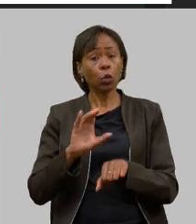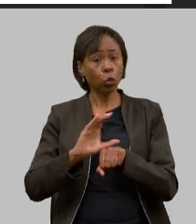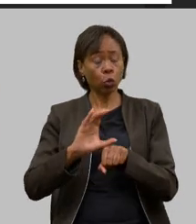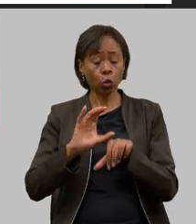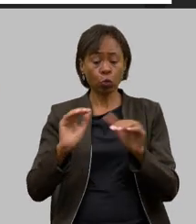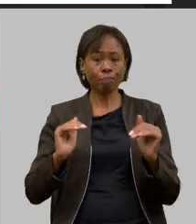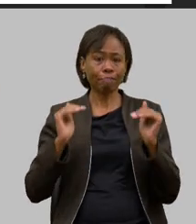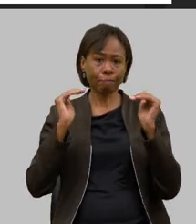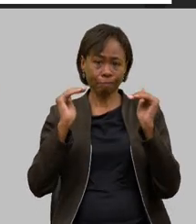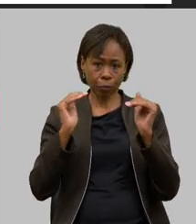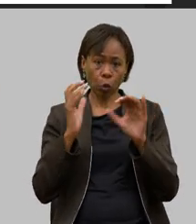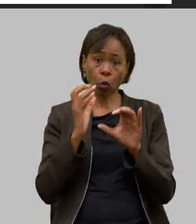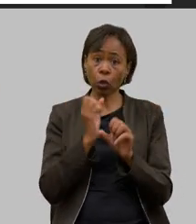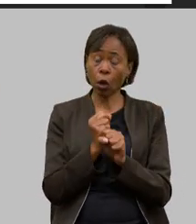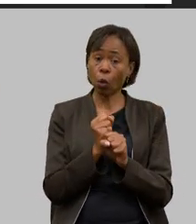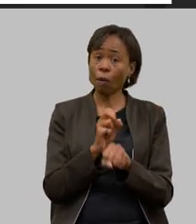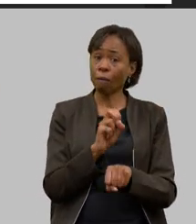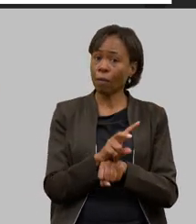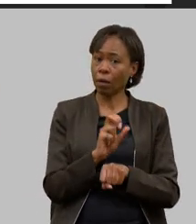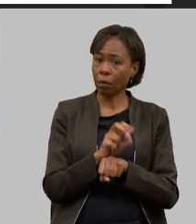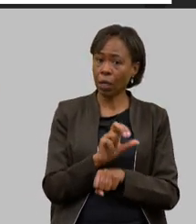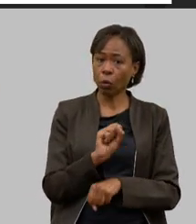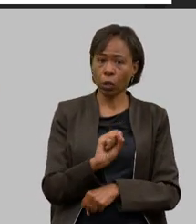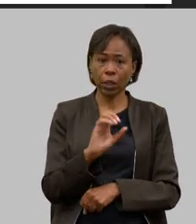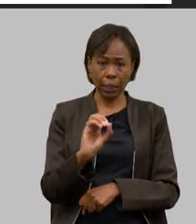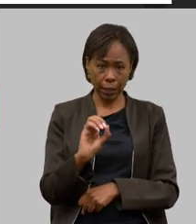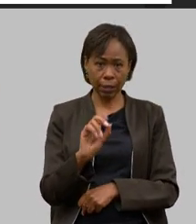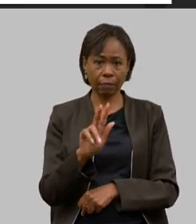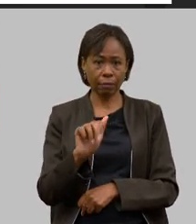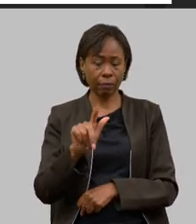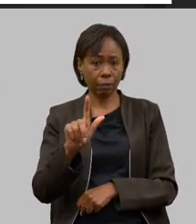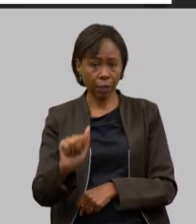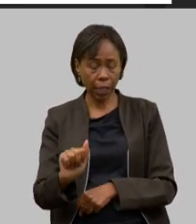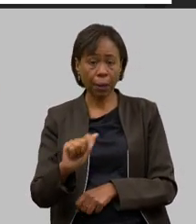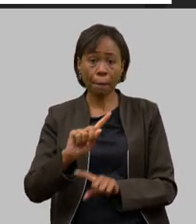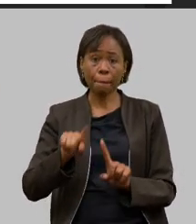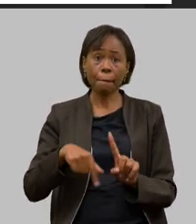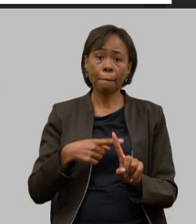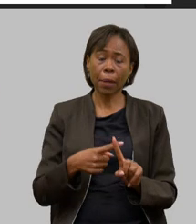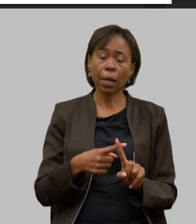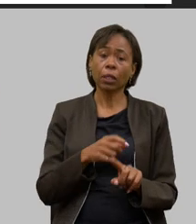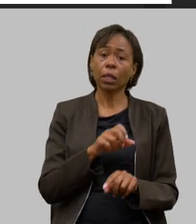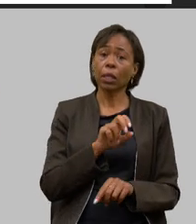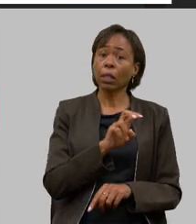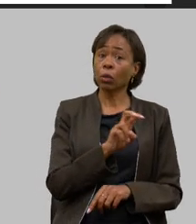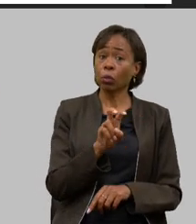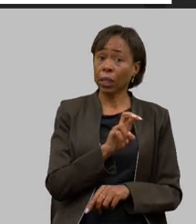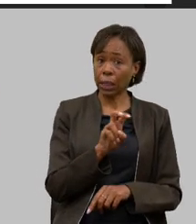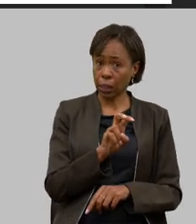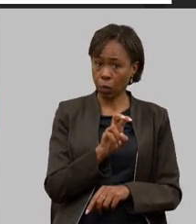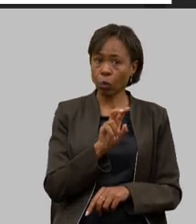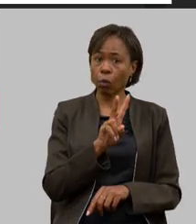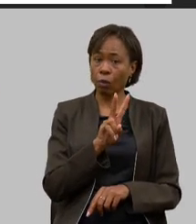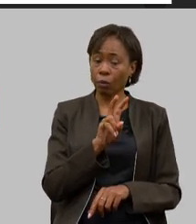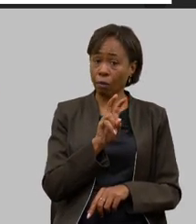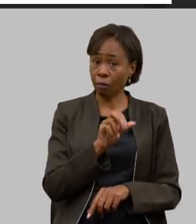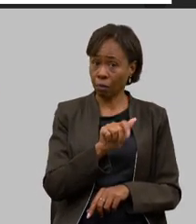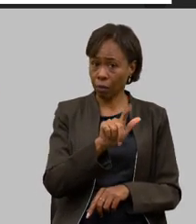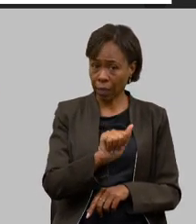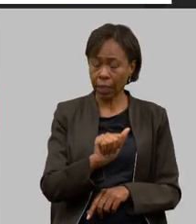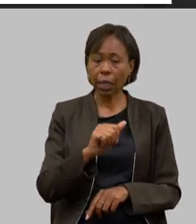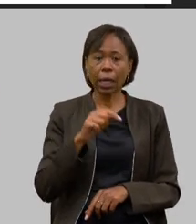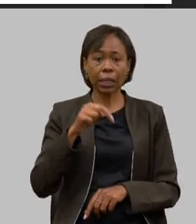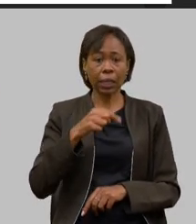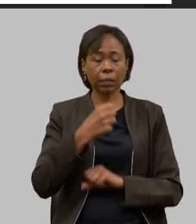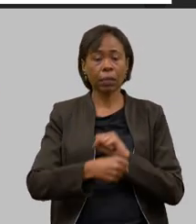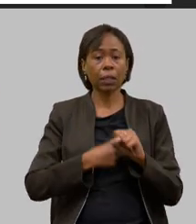com 80 vagas de 23 e com 55 vagas em 2024 já funciona nós conseguimos recursos através da